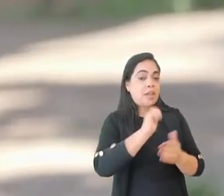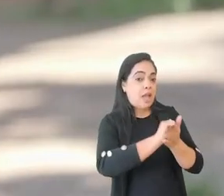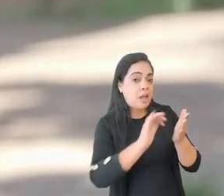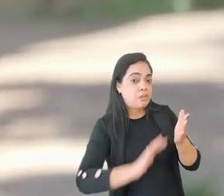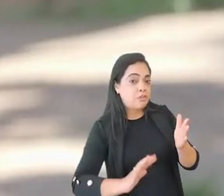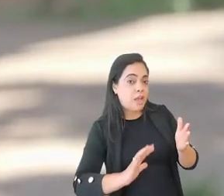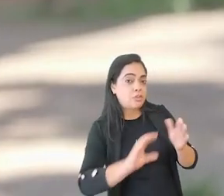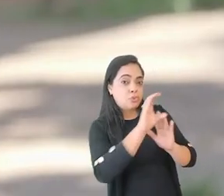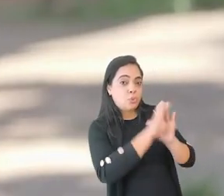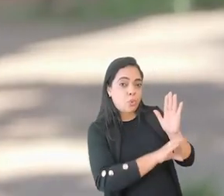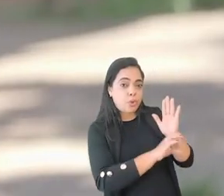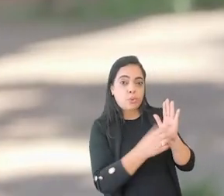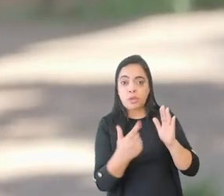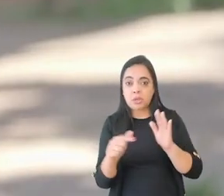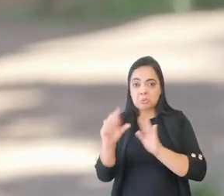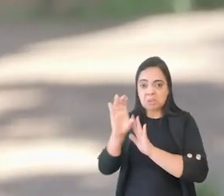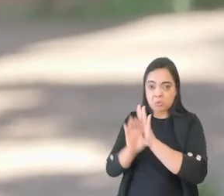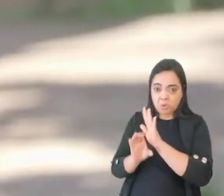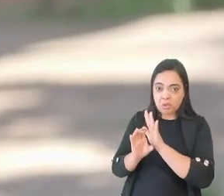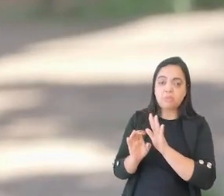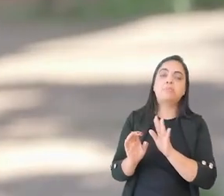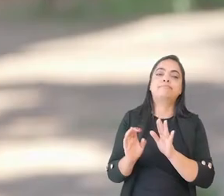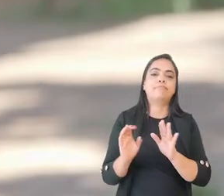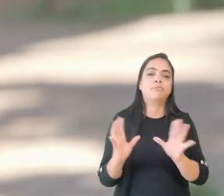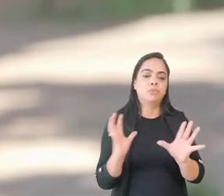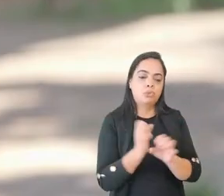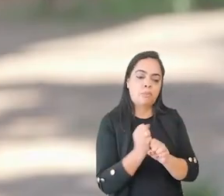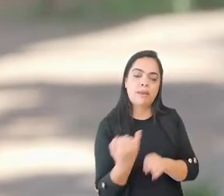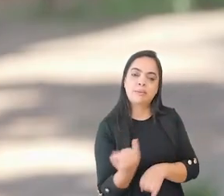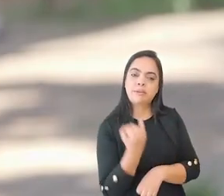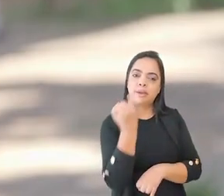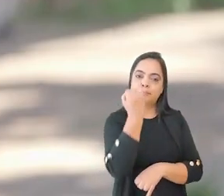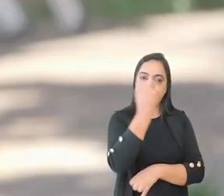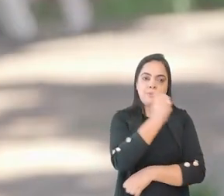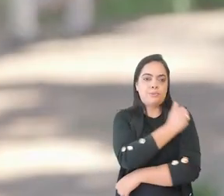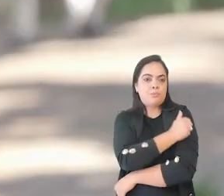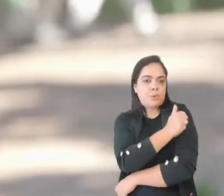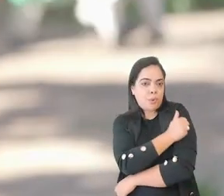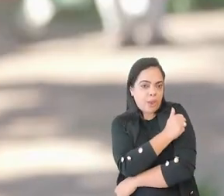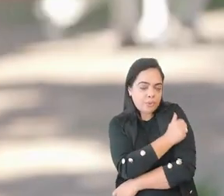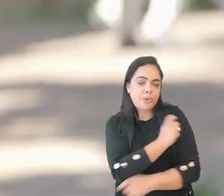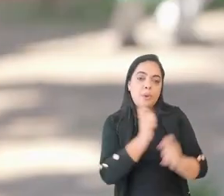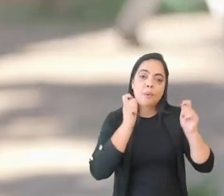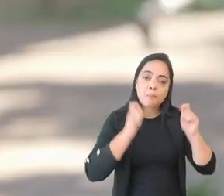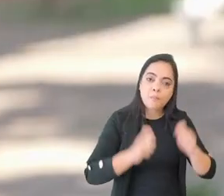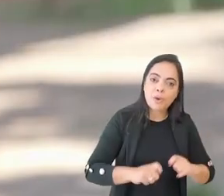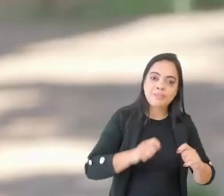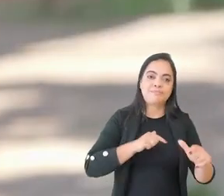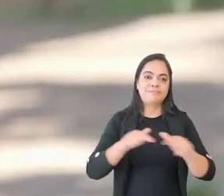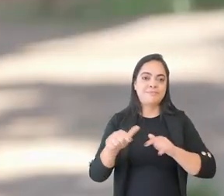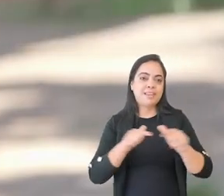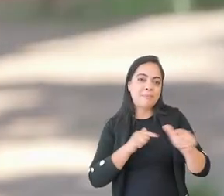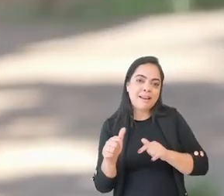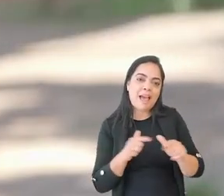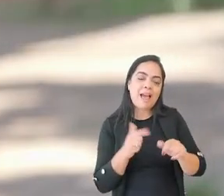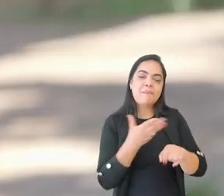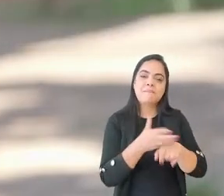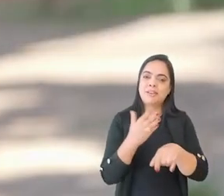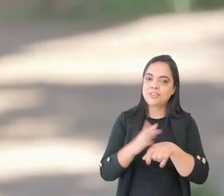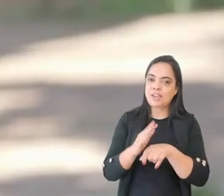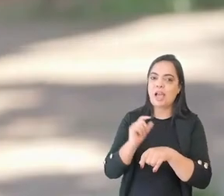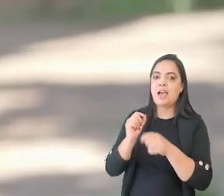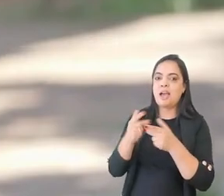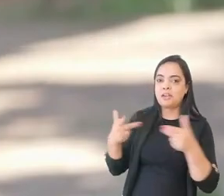curriculares e extracurriculares, elas são muito importantes para que o aluno de Relações Internacionais possa exercitar tudo aquilo que ele